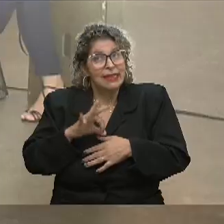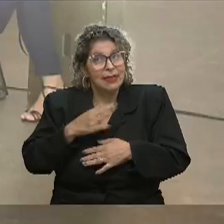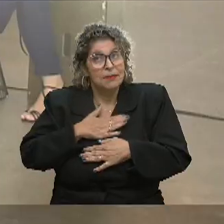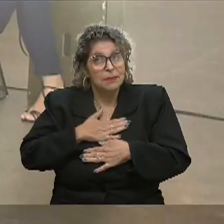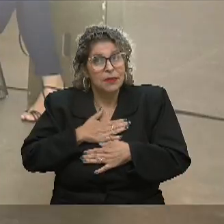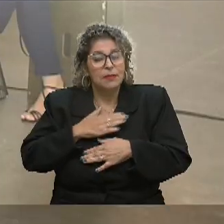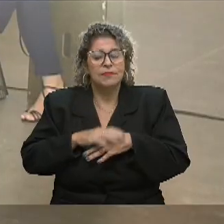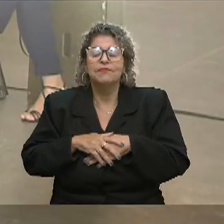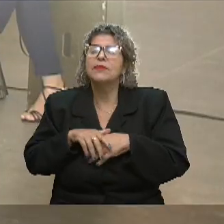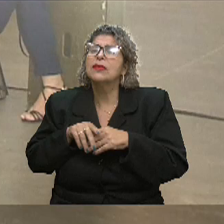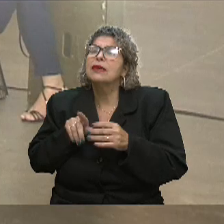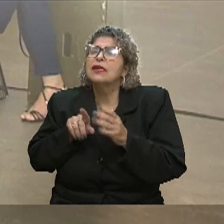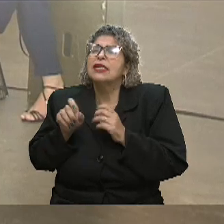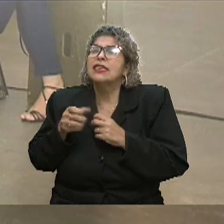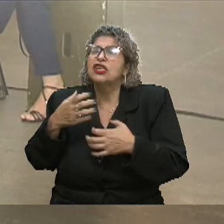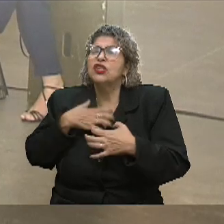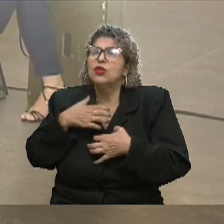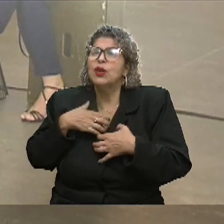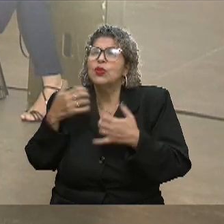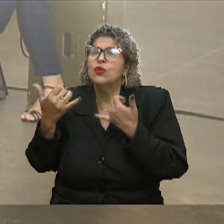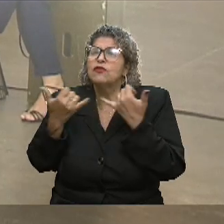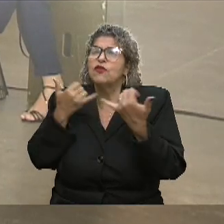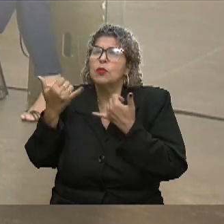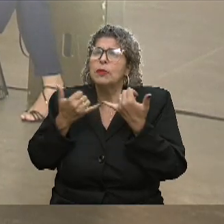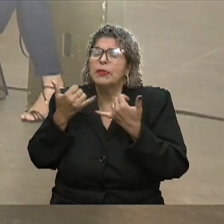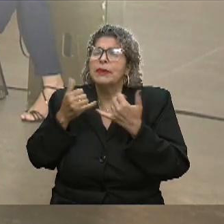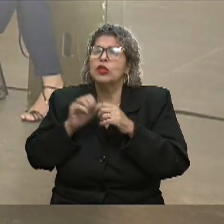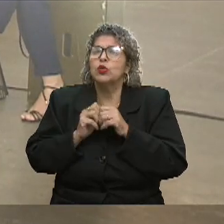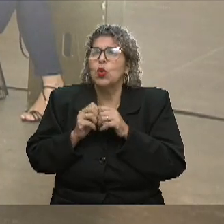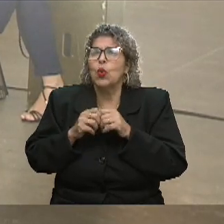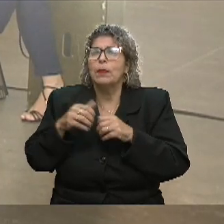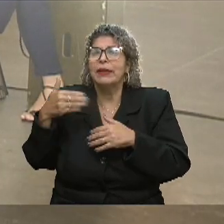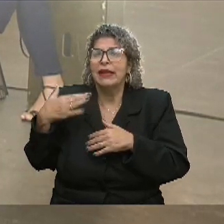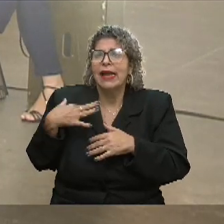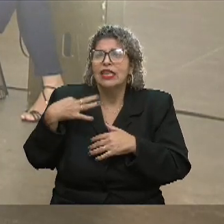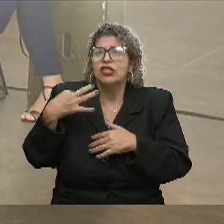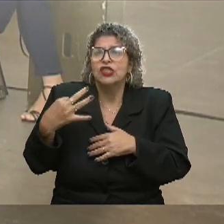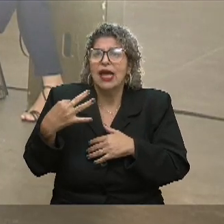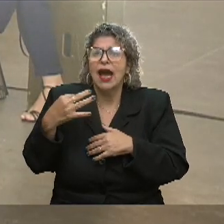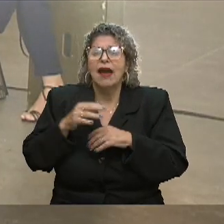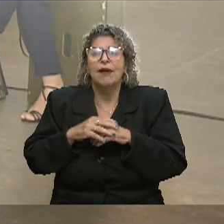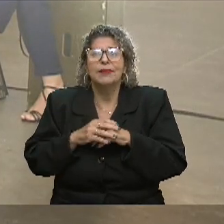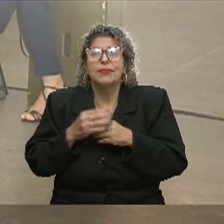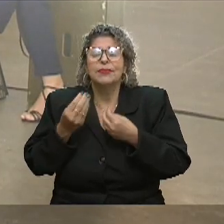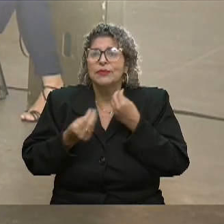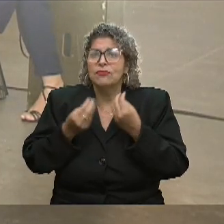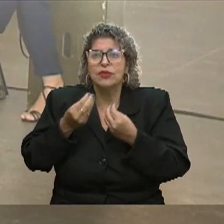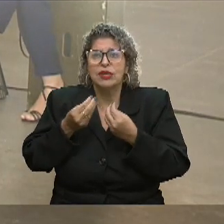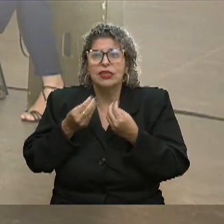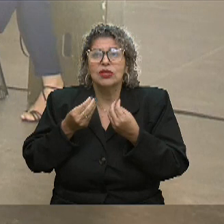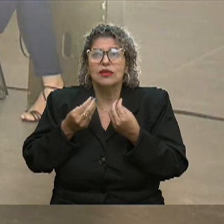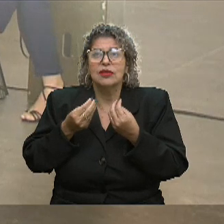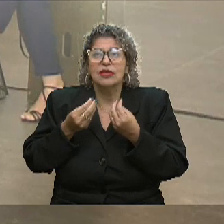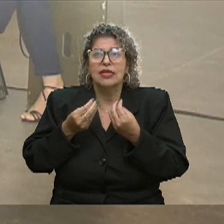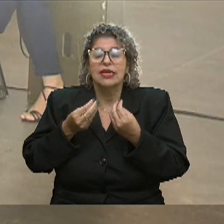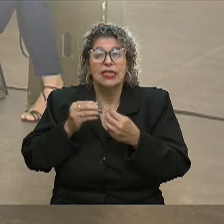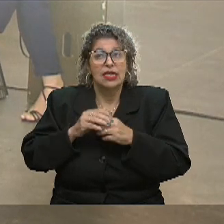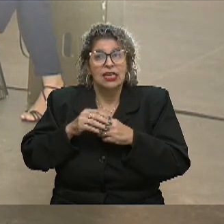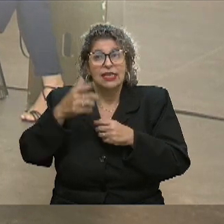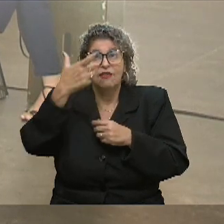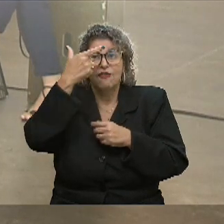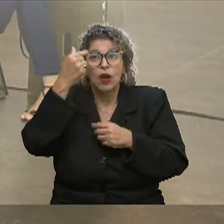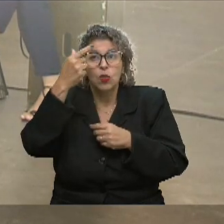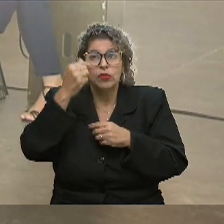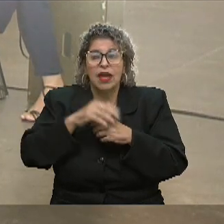Que forma tu buscaste de te informar sobre candidatos? Eu não sei se no meio, no universitário, vocês